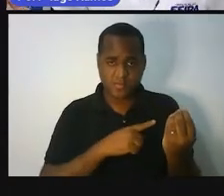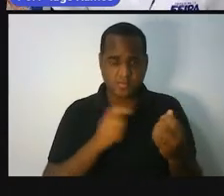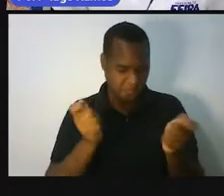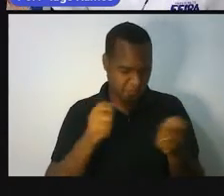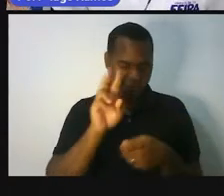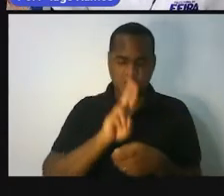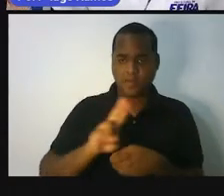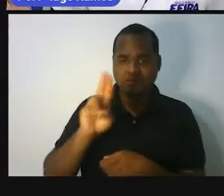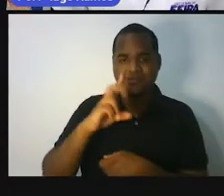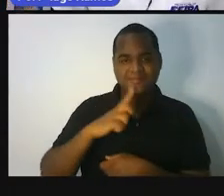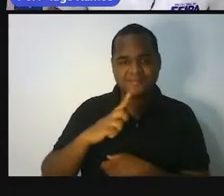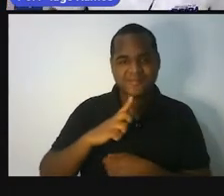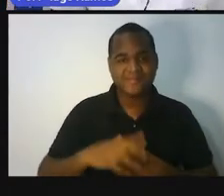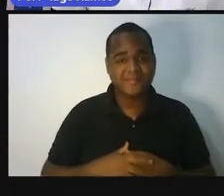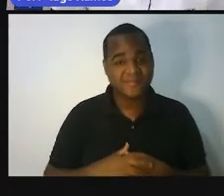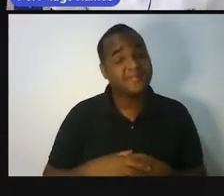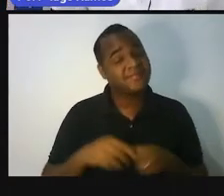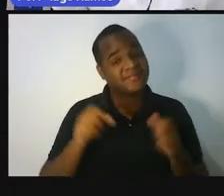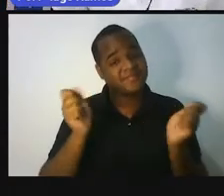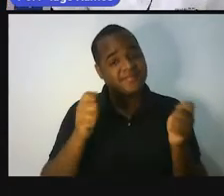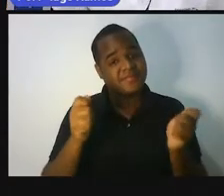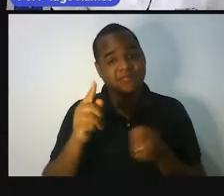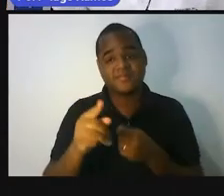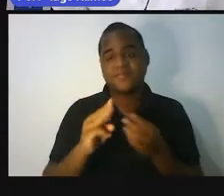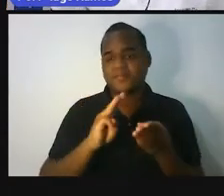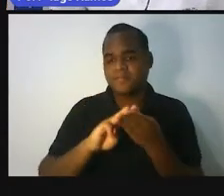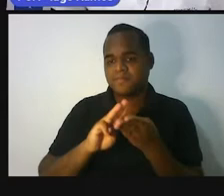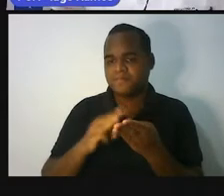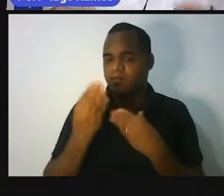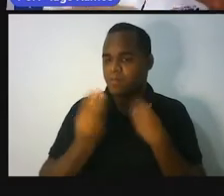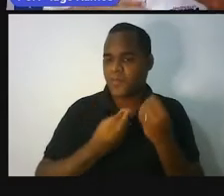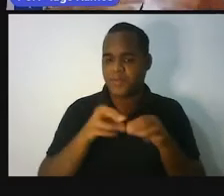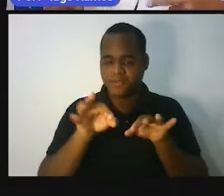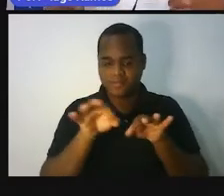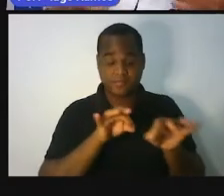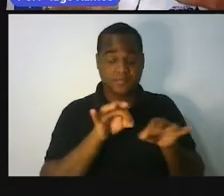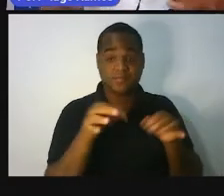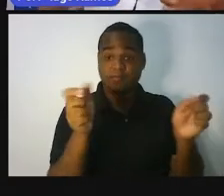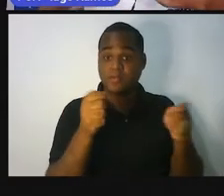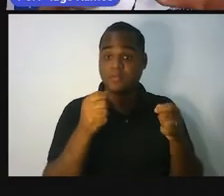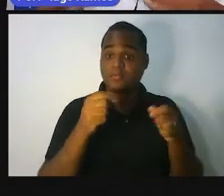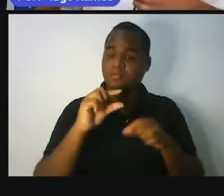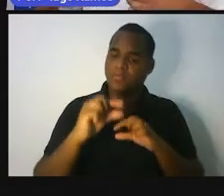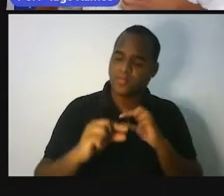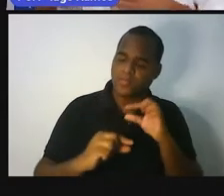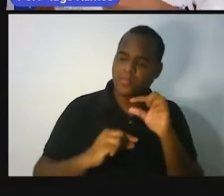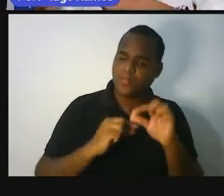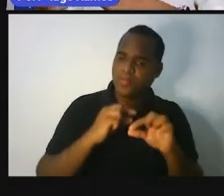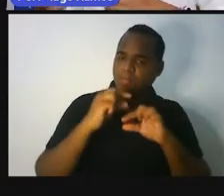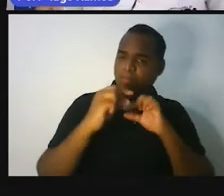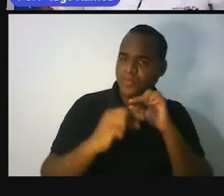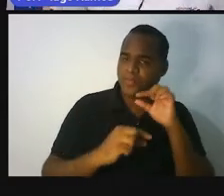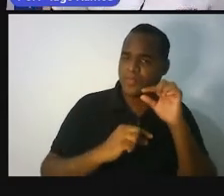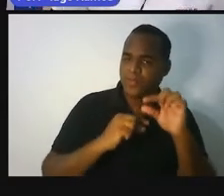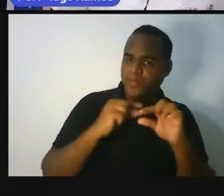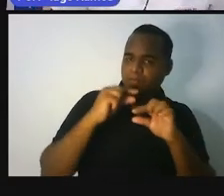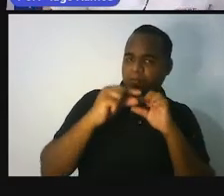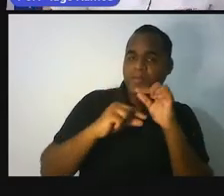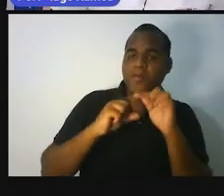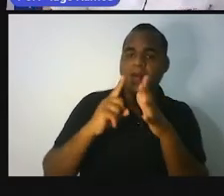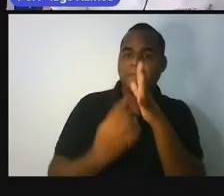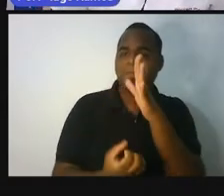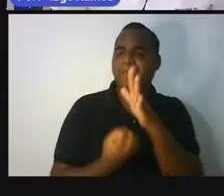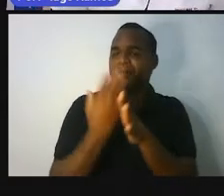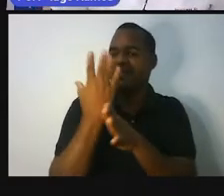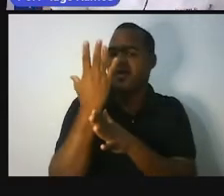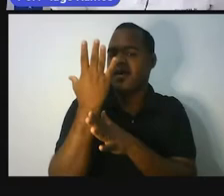ela. Sim. Só que a matemática foi sendo construída pouco a pouco. Pensar que ela foi criada